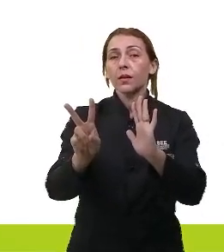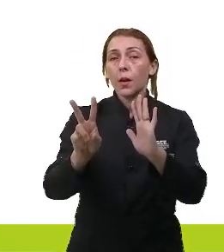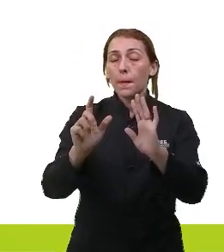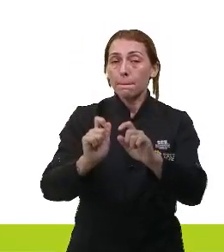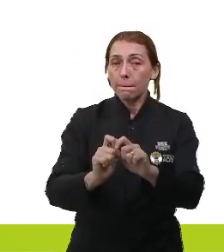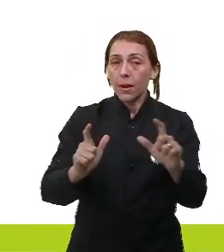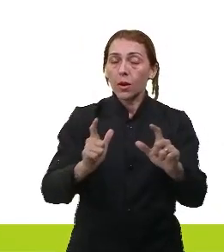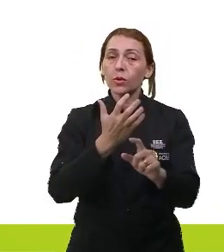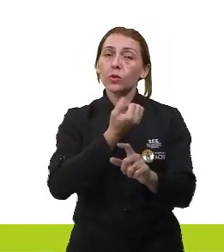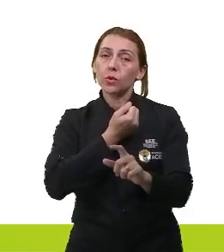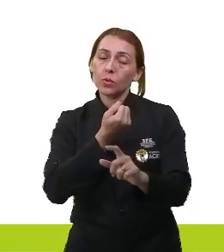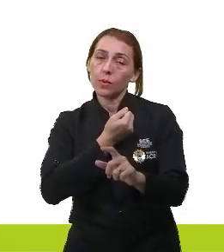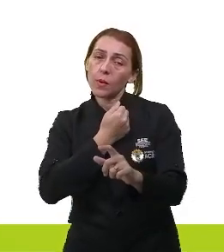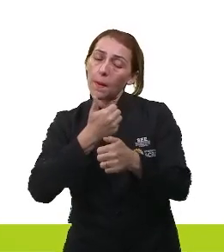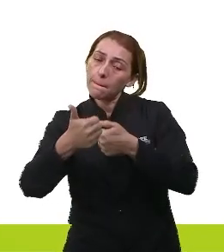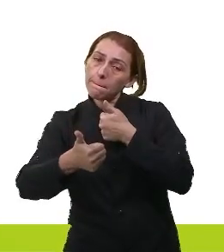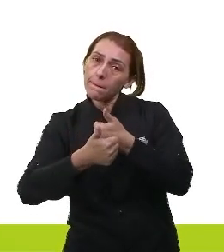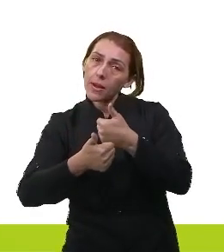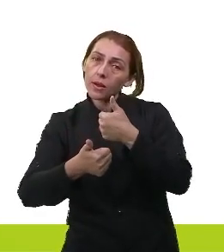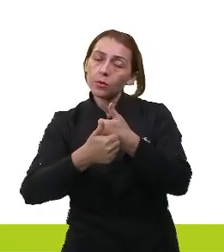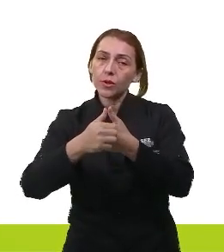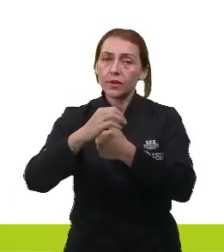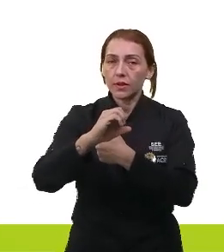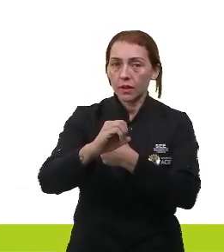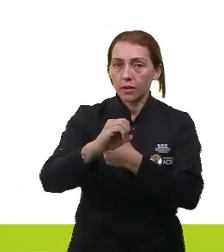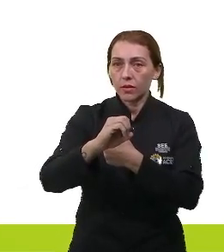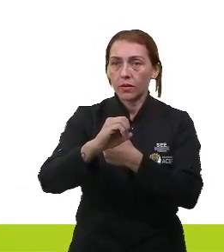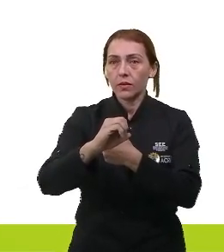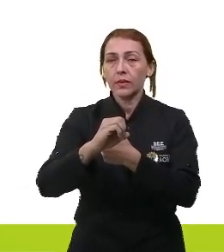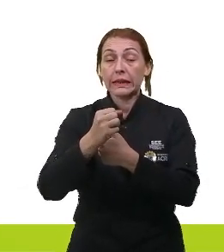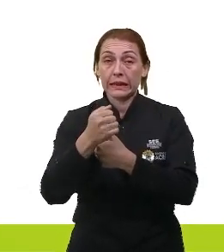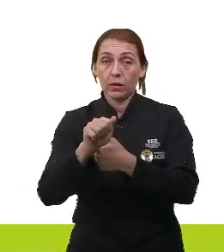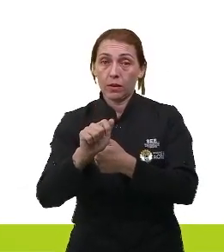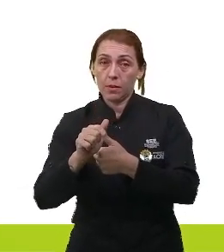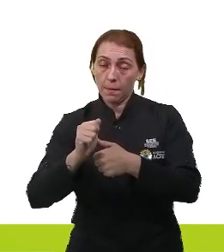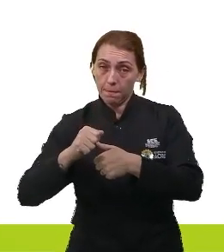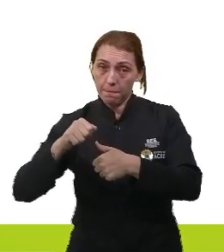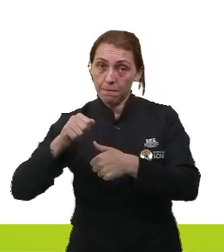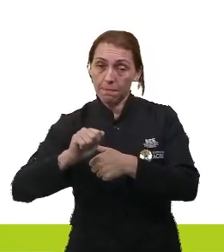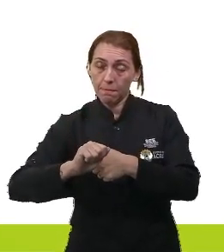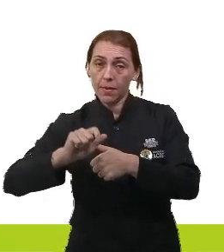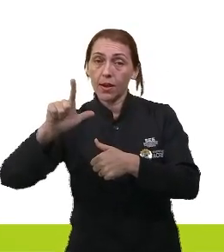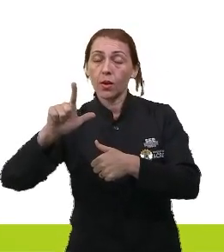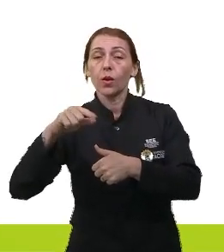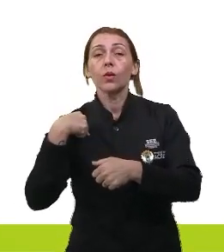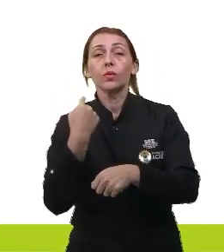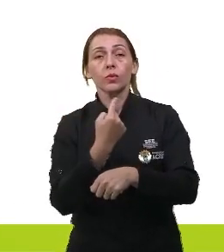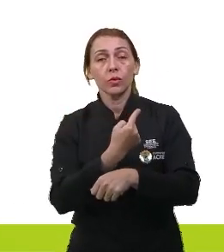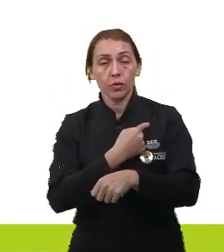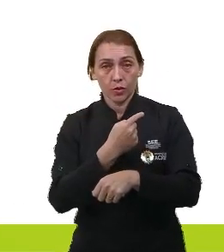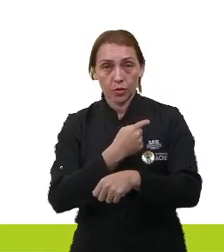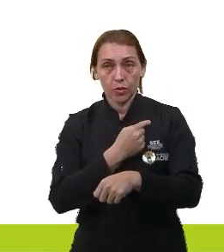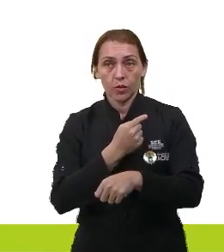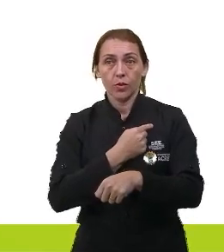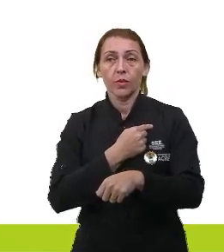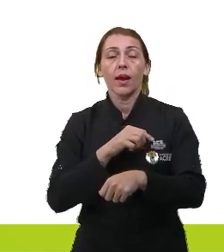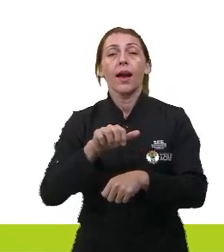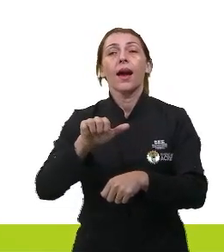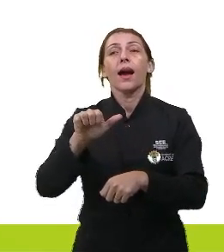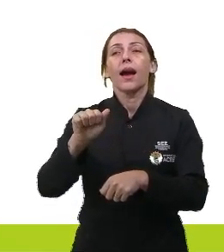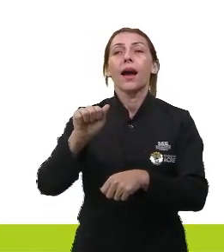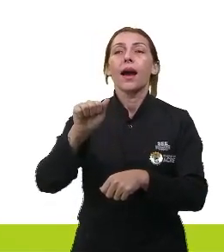o maior número é o que está mais próximo de zero. Então, se o alumínio é maior, ele é o nosso cátodo.